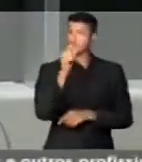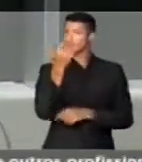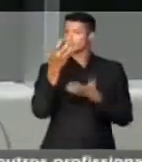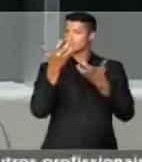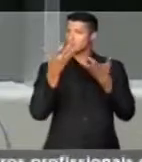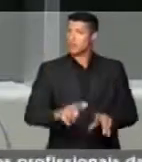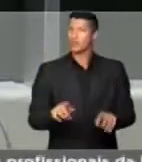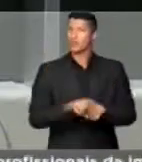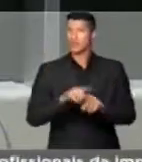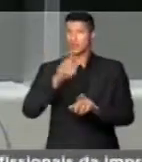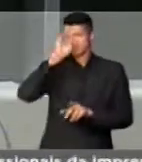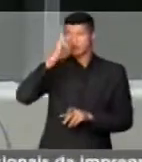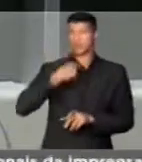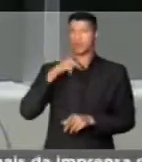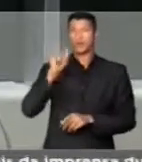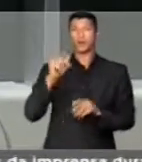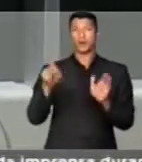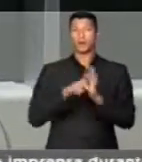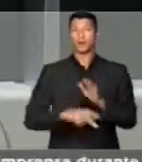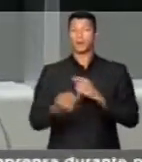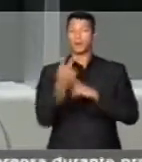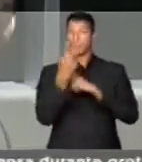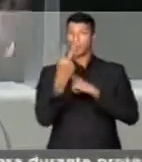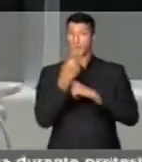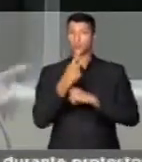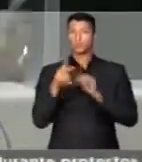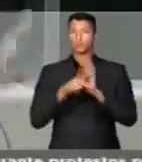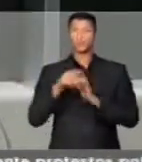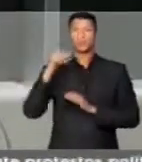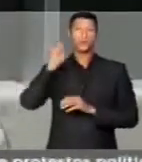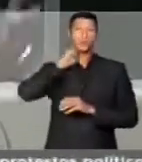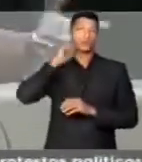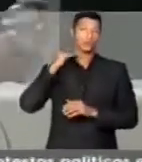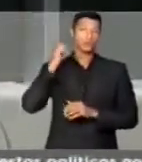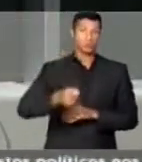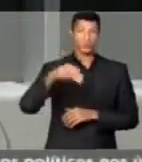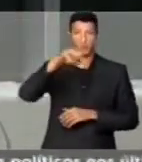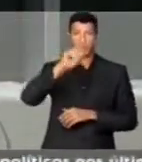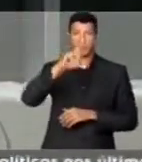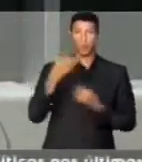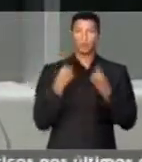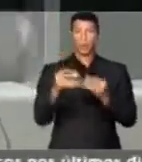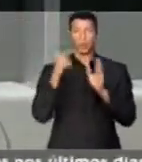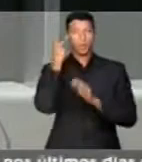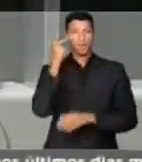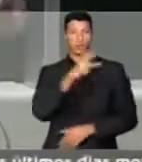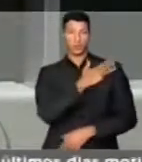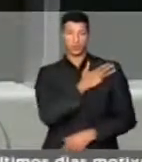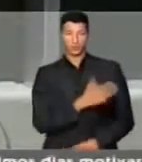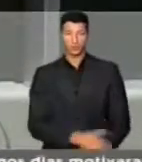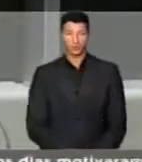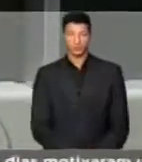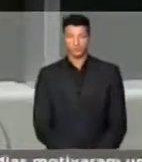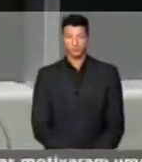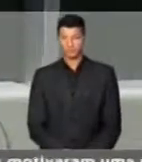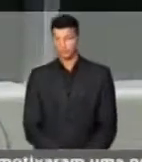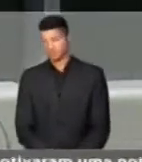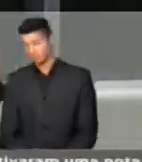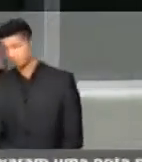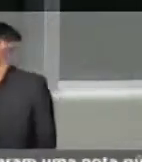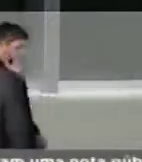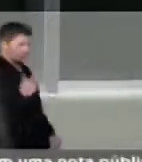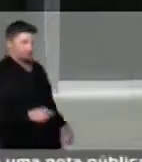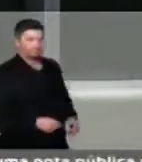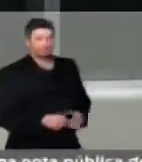não queria para ele a proteção que o Moro deu para Lula. E ele expressou